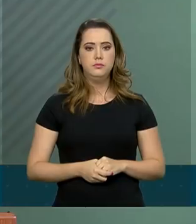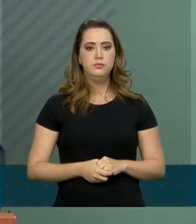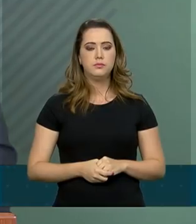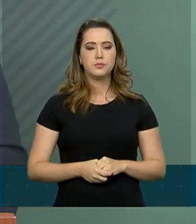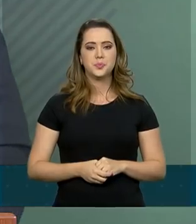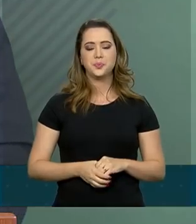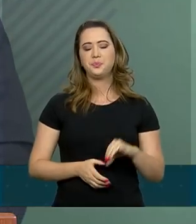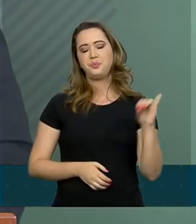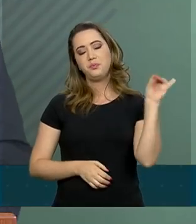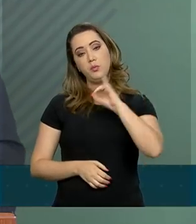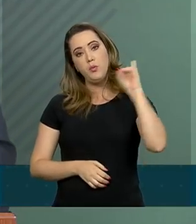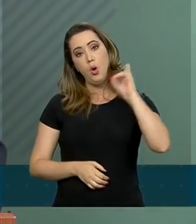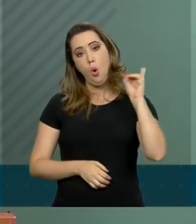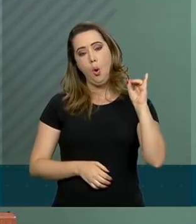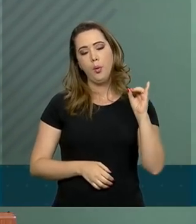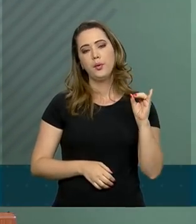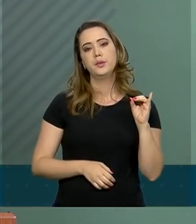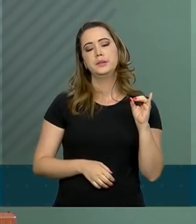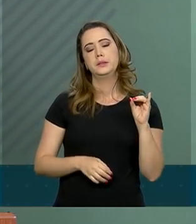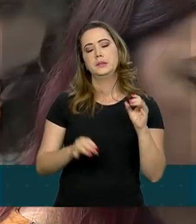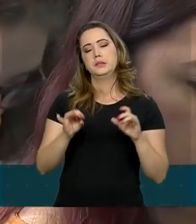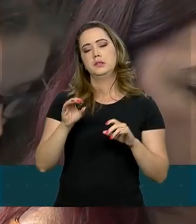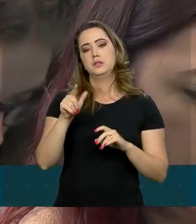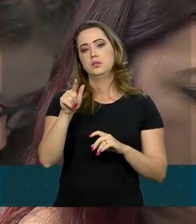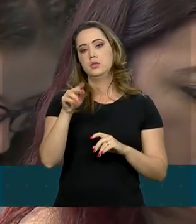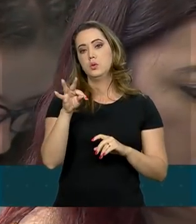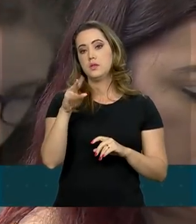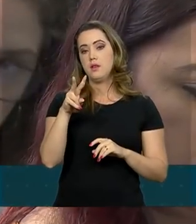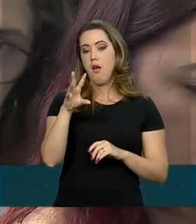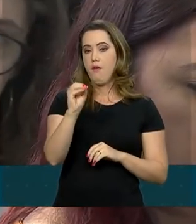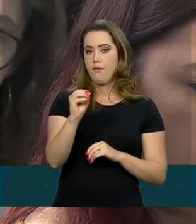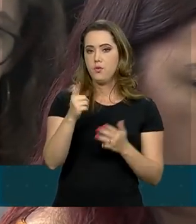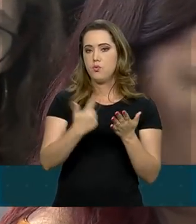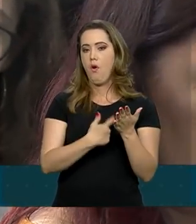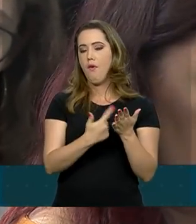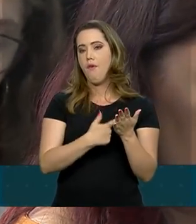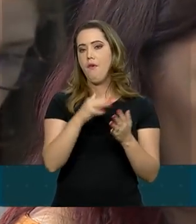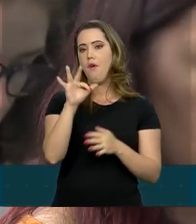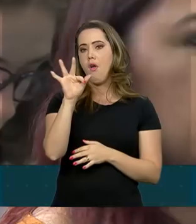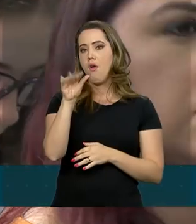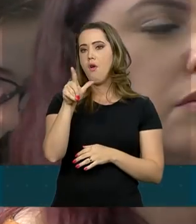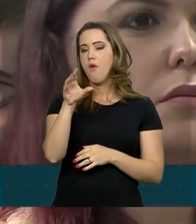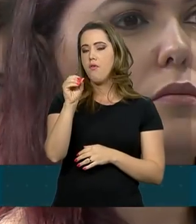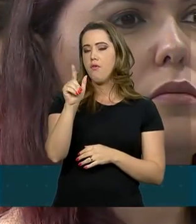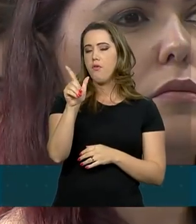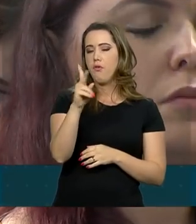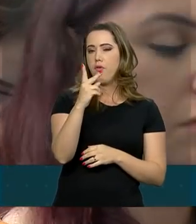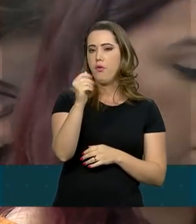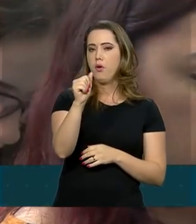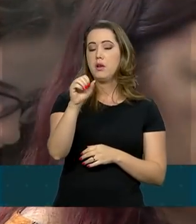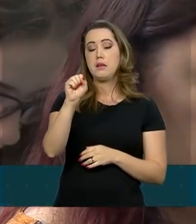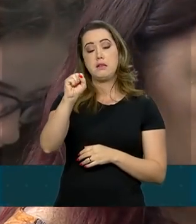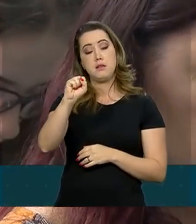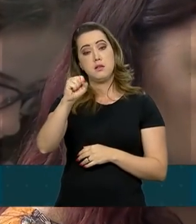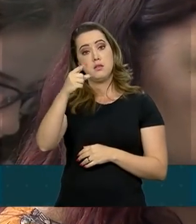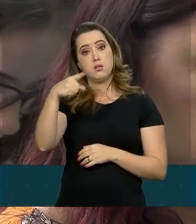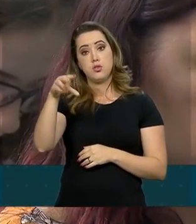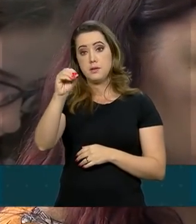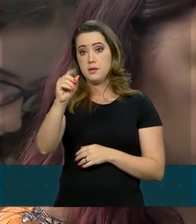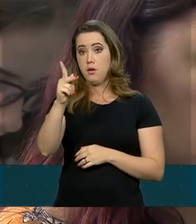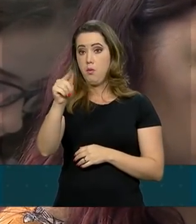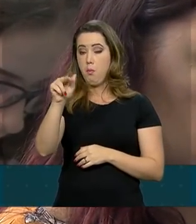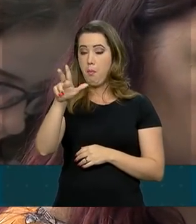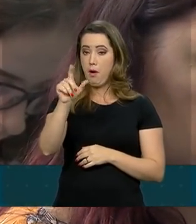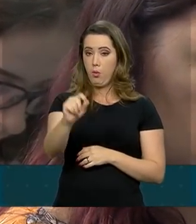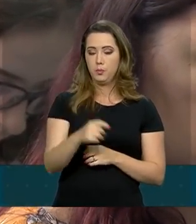Portavoz Gustavo Uribe, da Folha de São Paulo. Tudo bem, Gustavo. Tudo ótimo. Ontem o presidente afirmou que as manifestações, as vozes da rua, eram um recado para